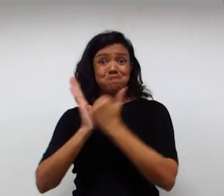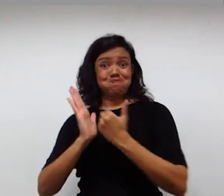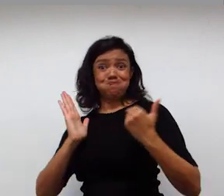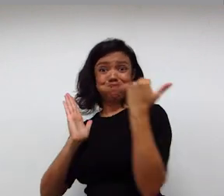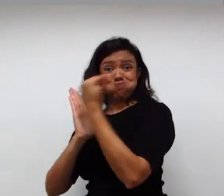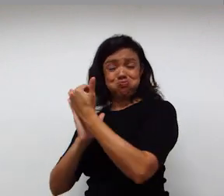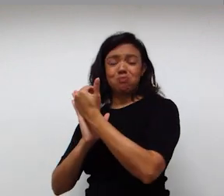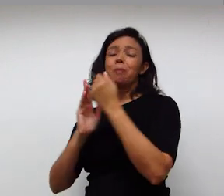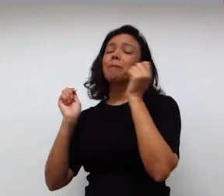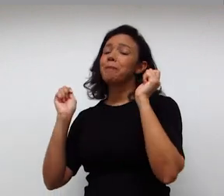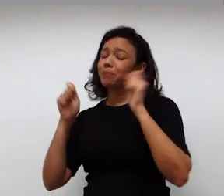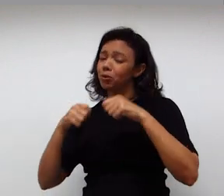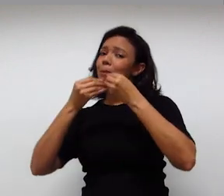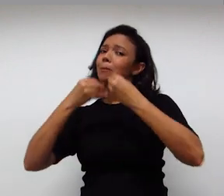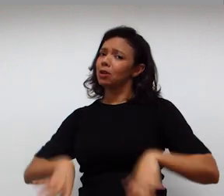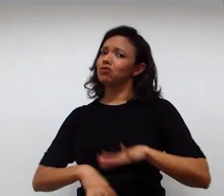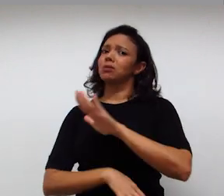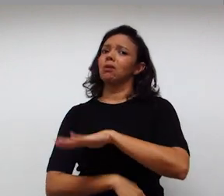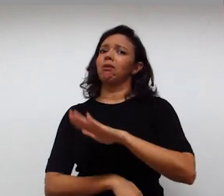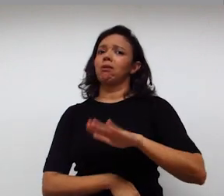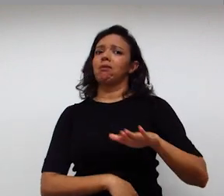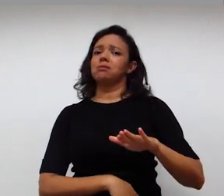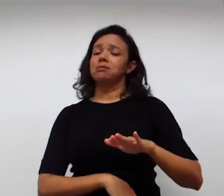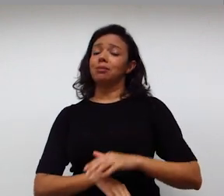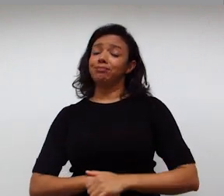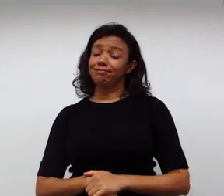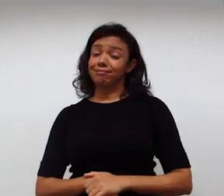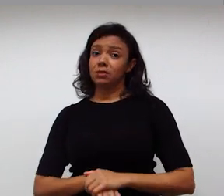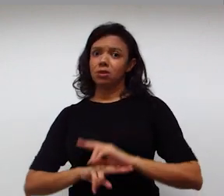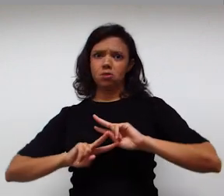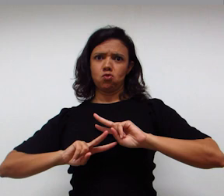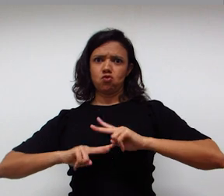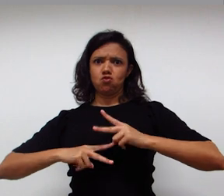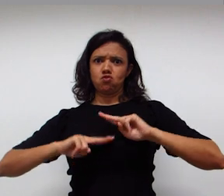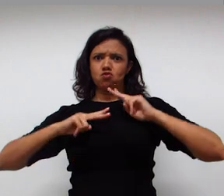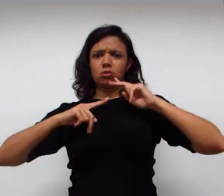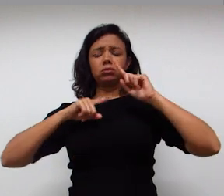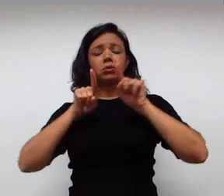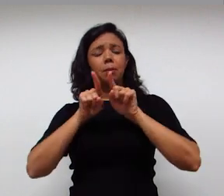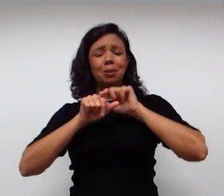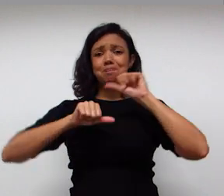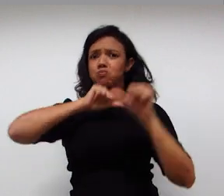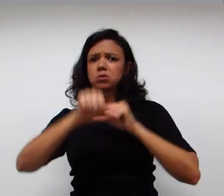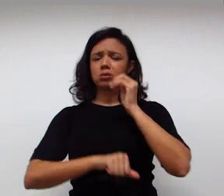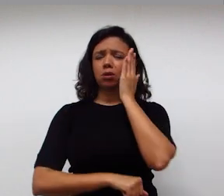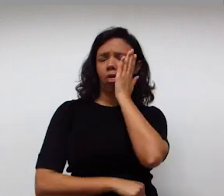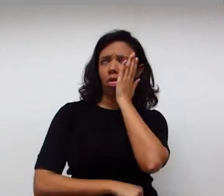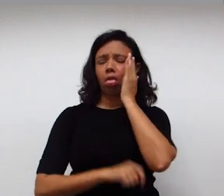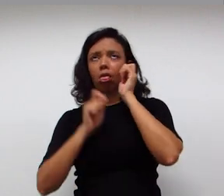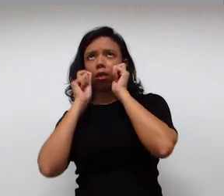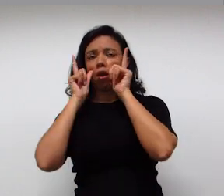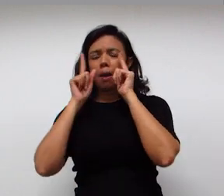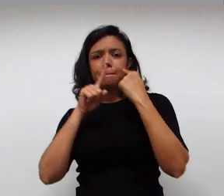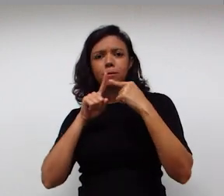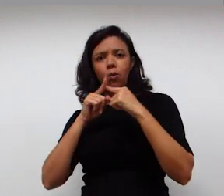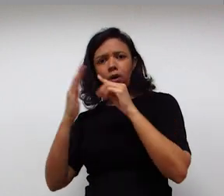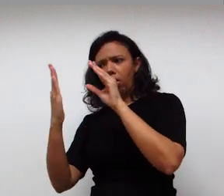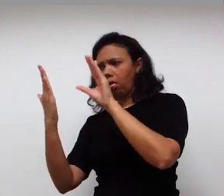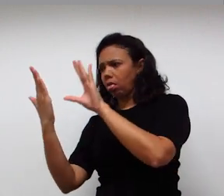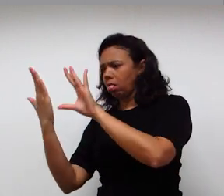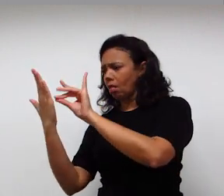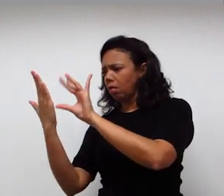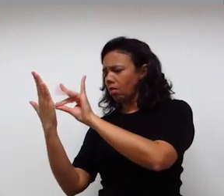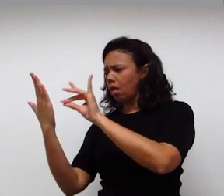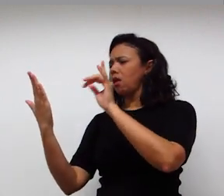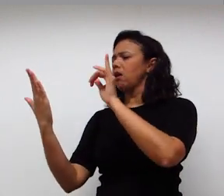trazer alguns prejuízos para a criança, entre eles, alteração também do ciclo de sono, pois a tela do celular,